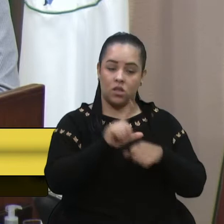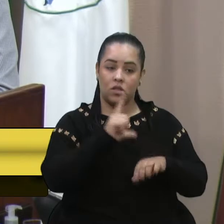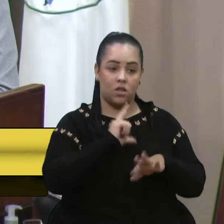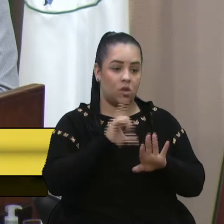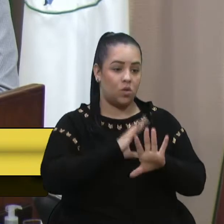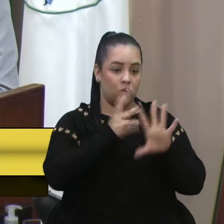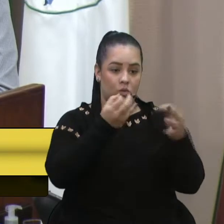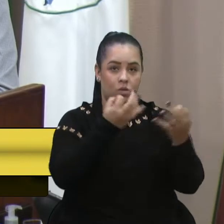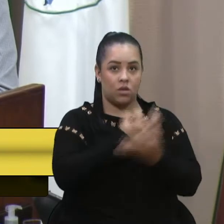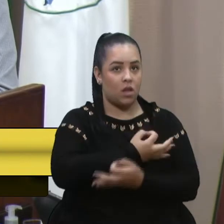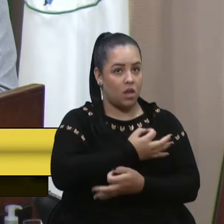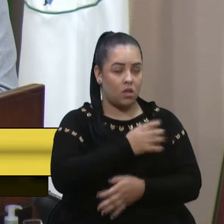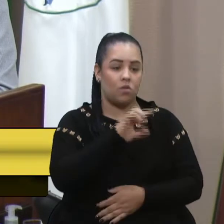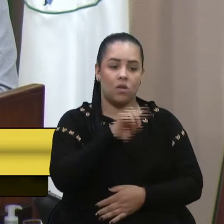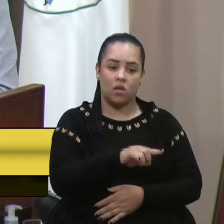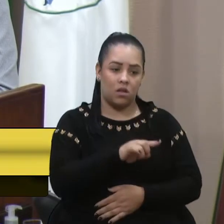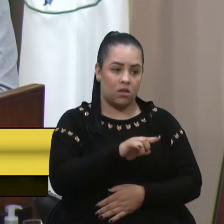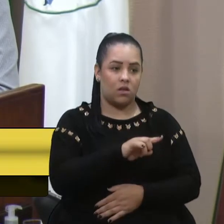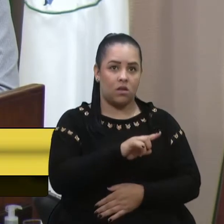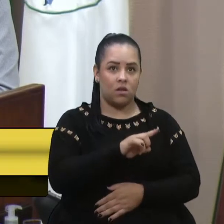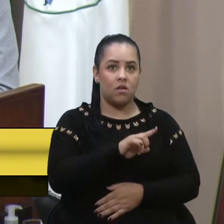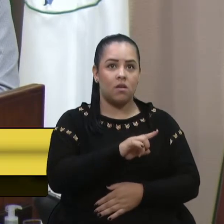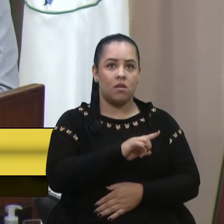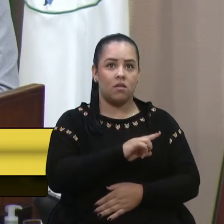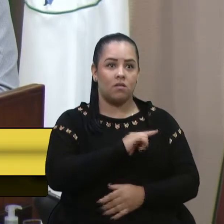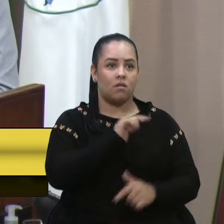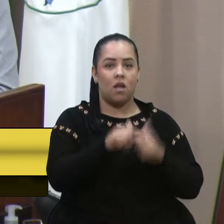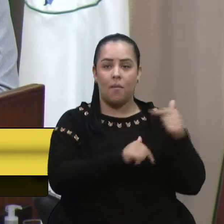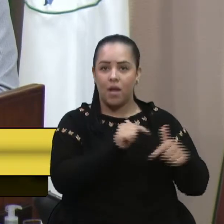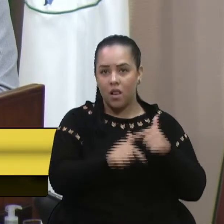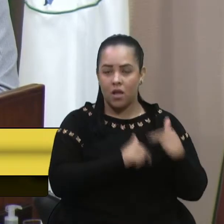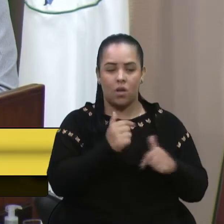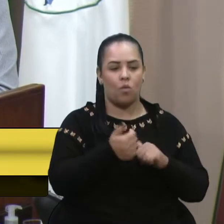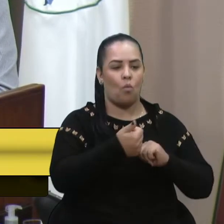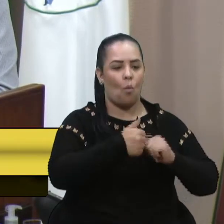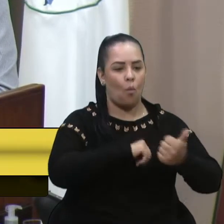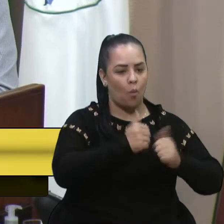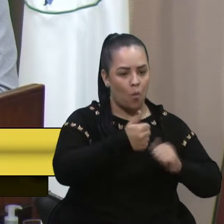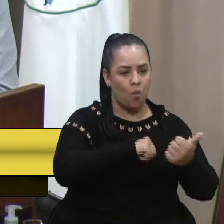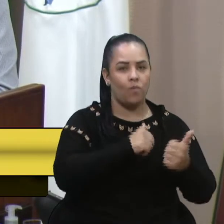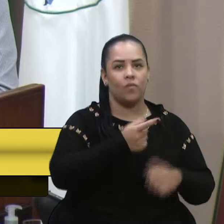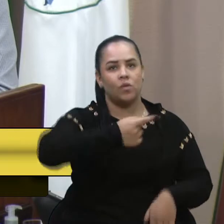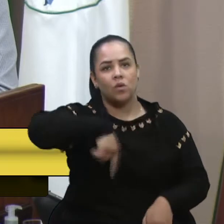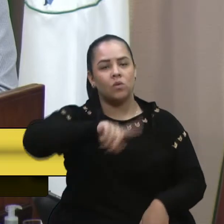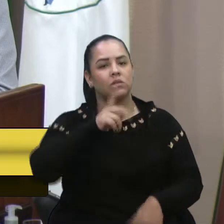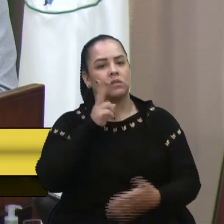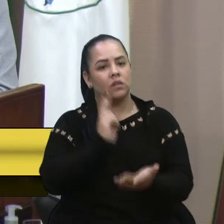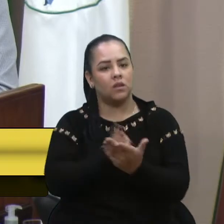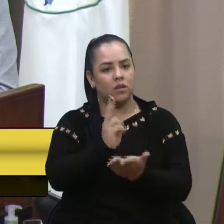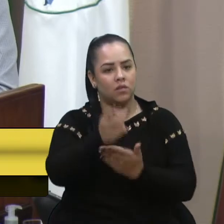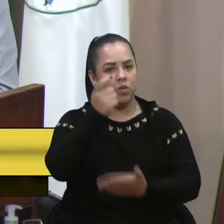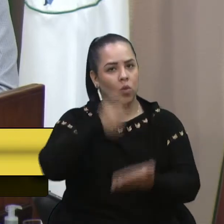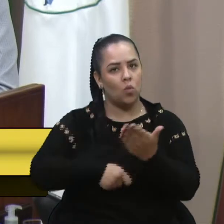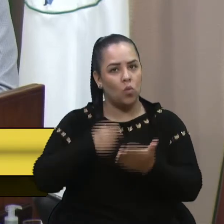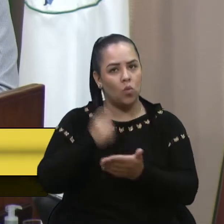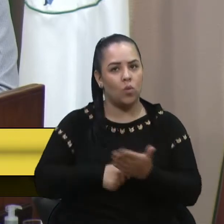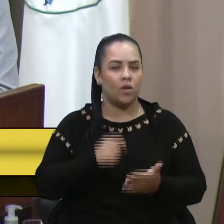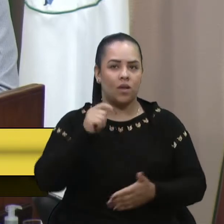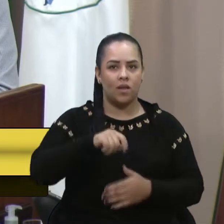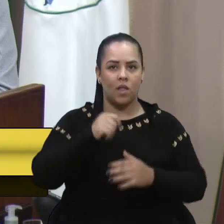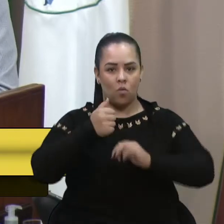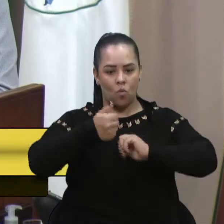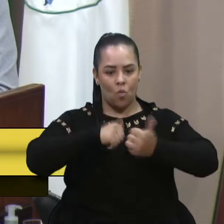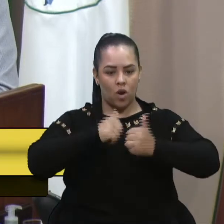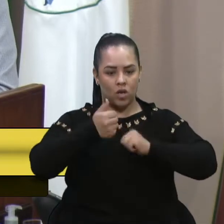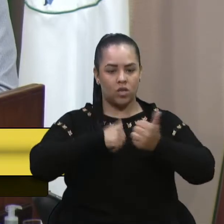munícipes, que está trabalhando com qualidade, a gente sempre defende aqui, a questão da qualidade